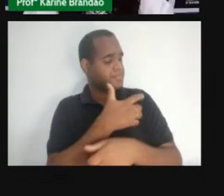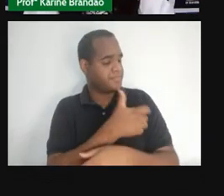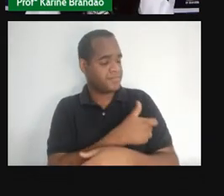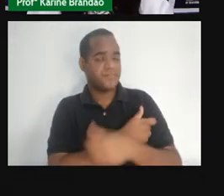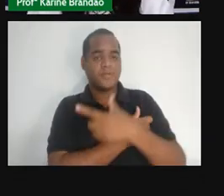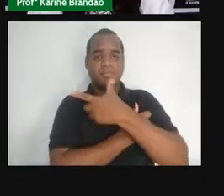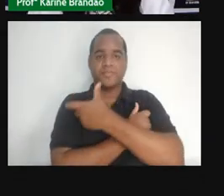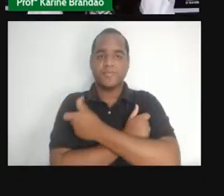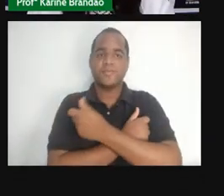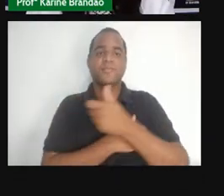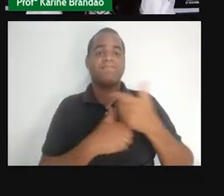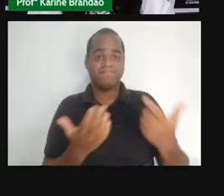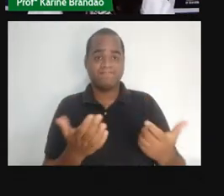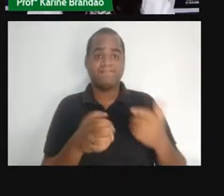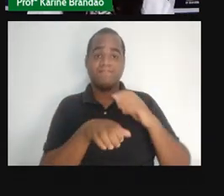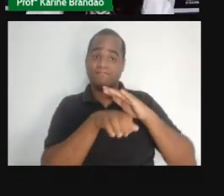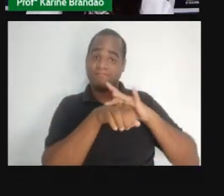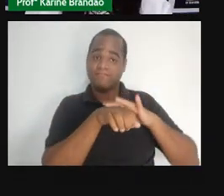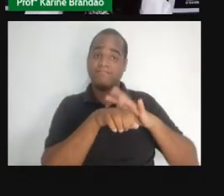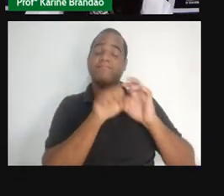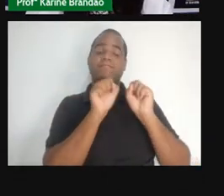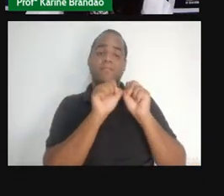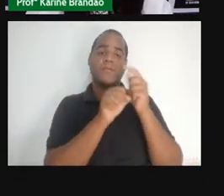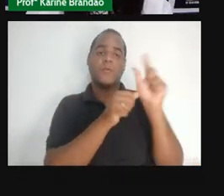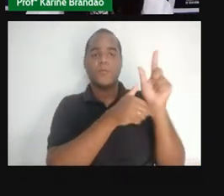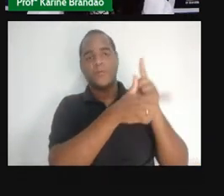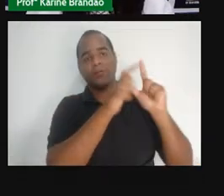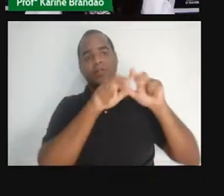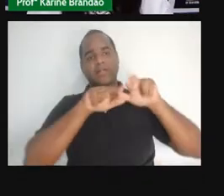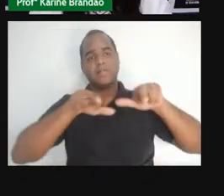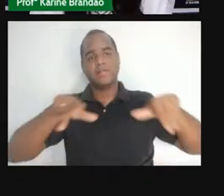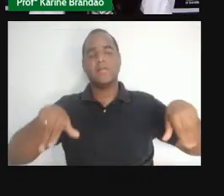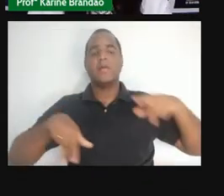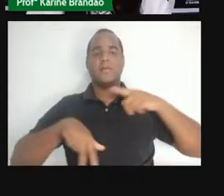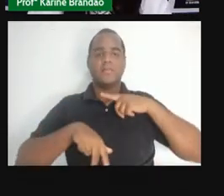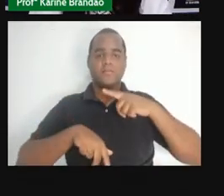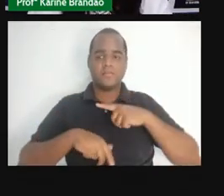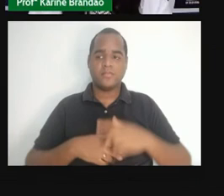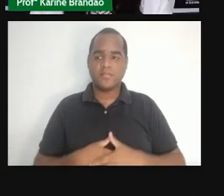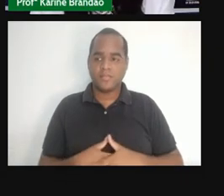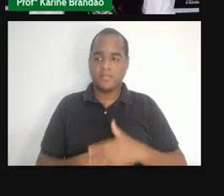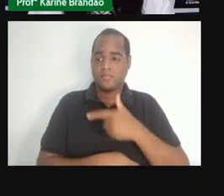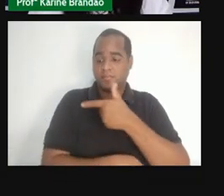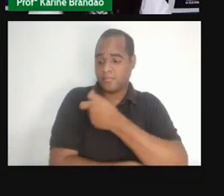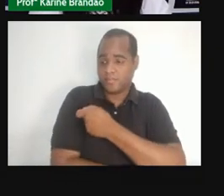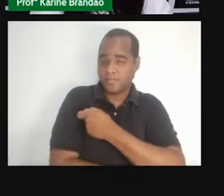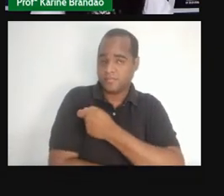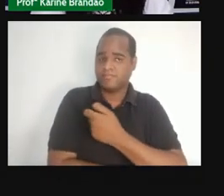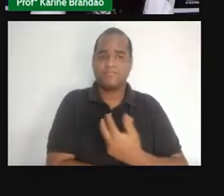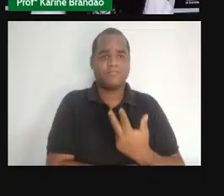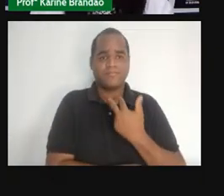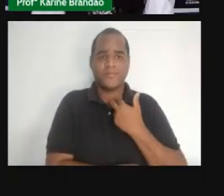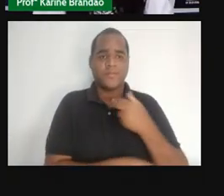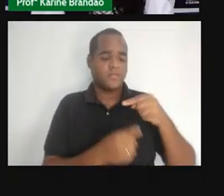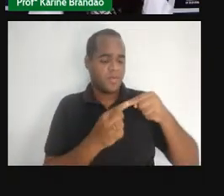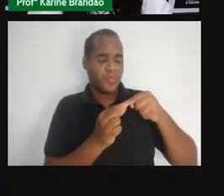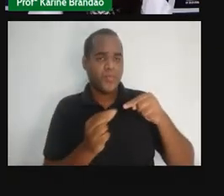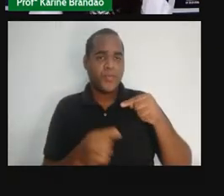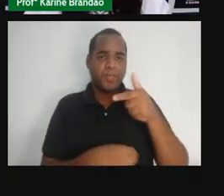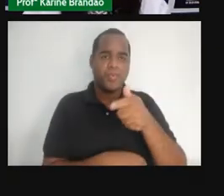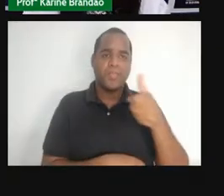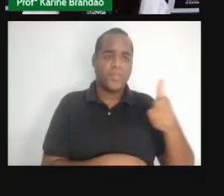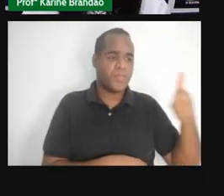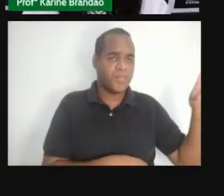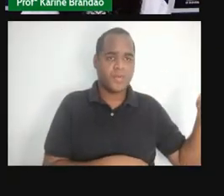IST, ela acaba e compartilha a seringa com outras, ela vai acabar transmitindo essa IST para